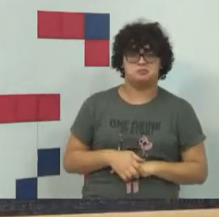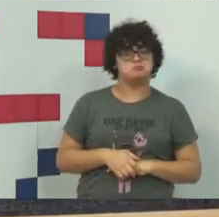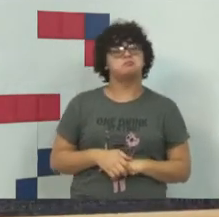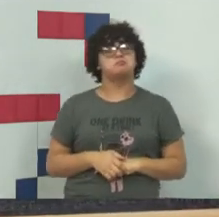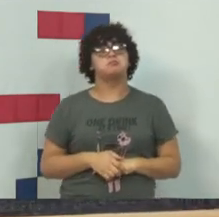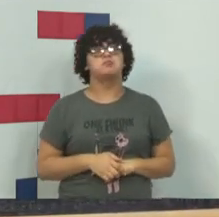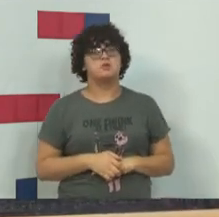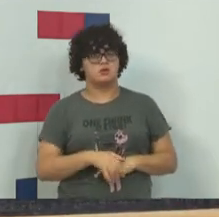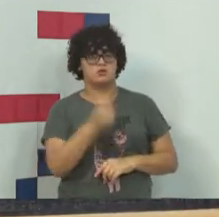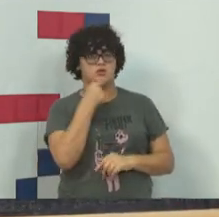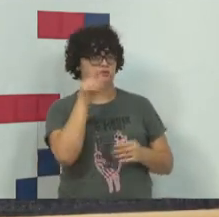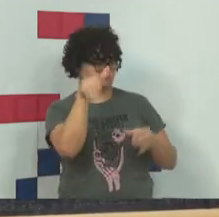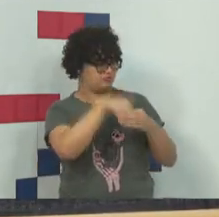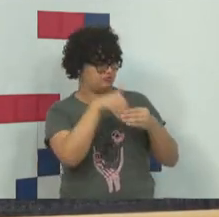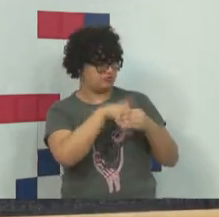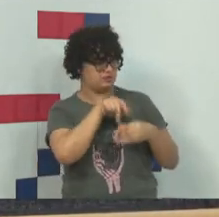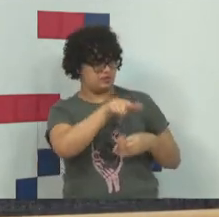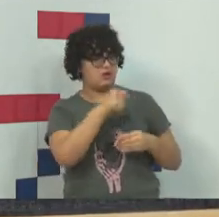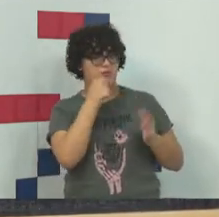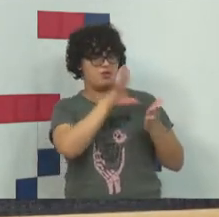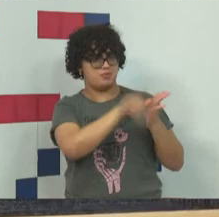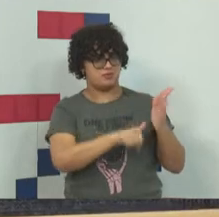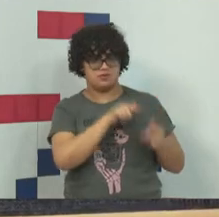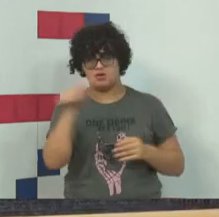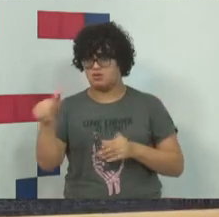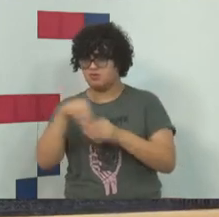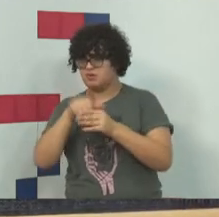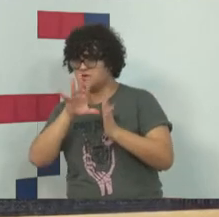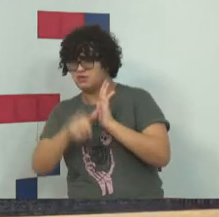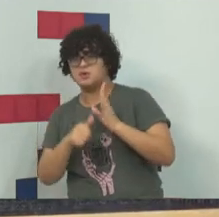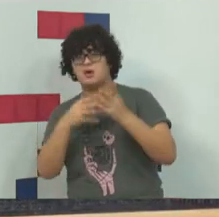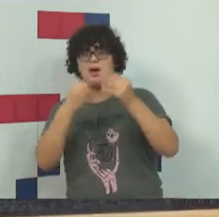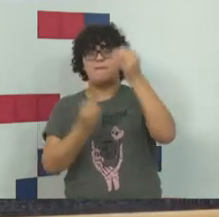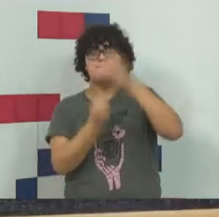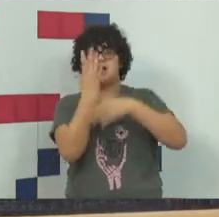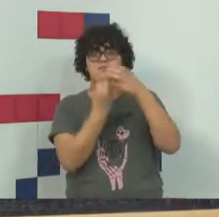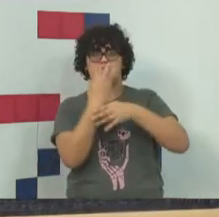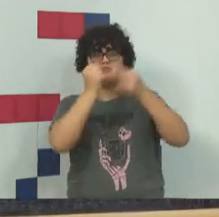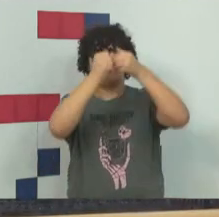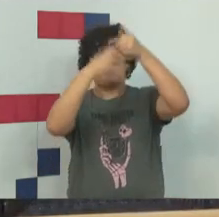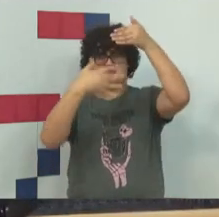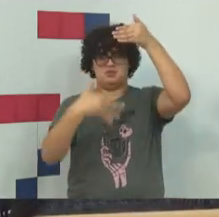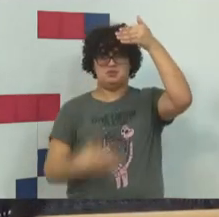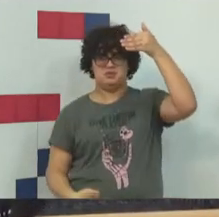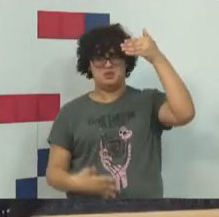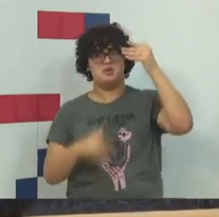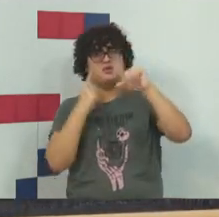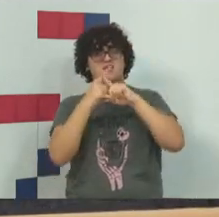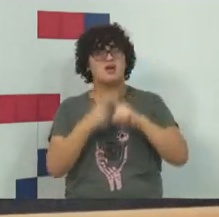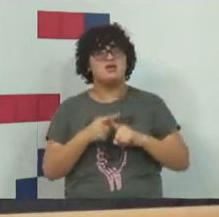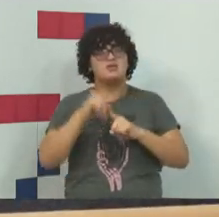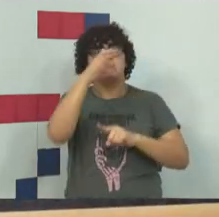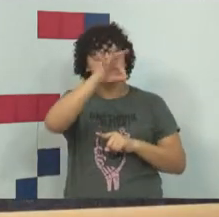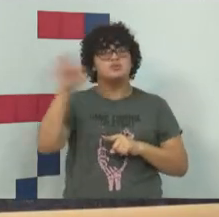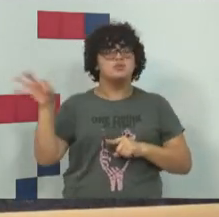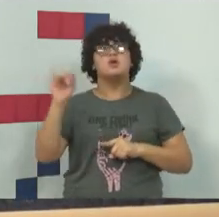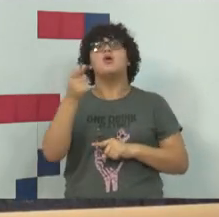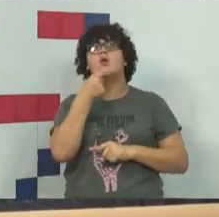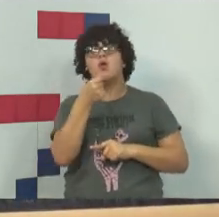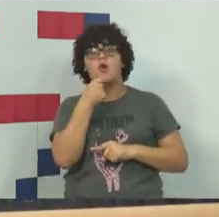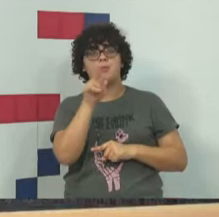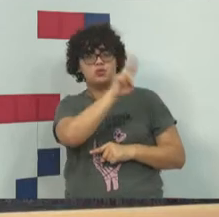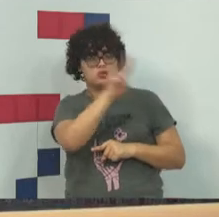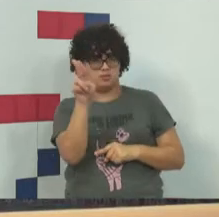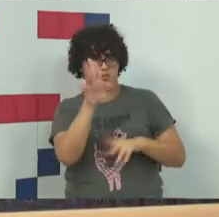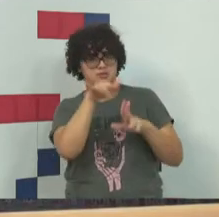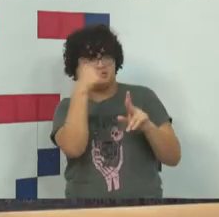exemplo, o candidato da oposição é ladrão, o candidato da oposição é ladrão. aparecia um milhão, um bilhão de vezes na página escrito o nome do